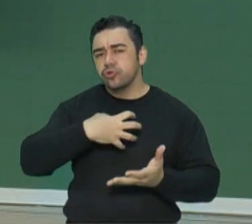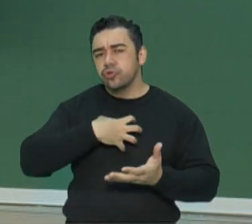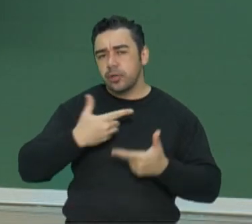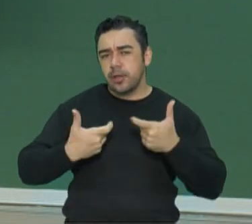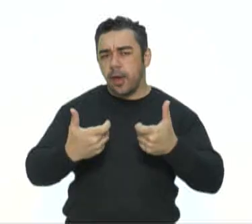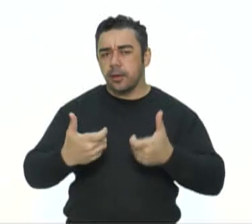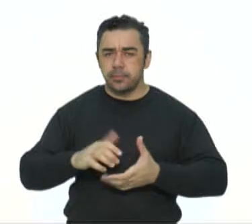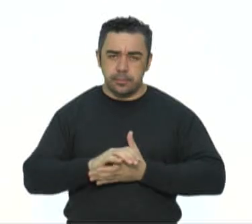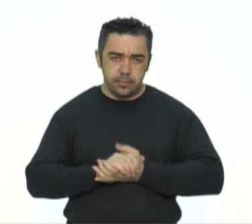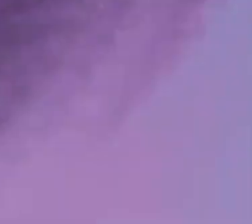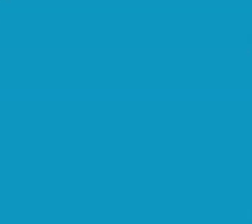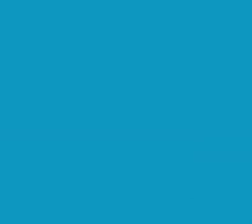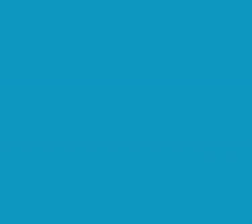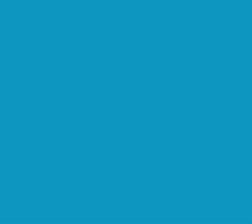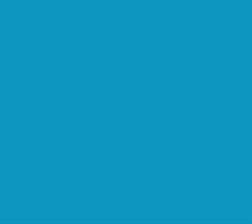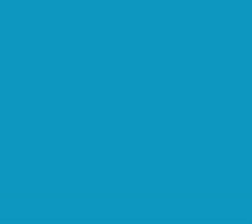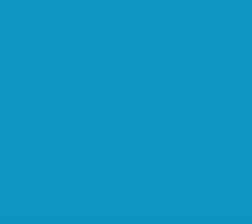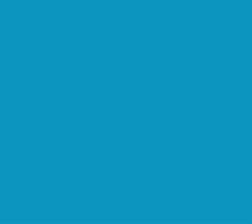guerra?